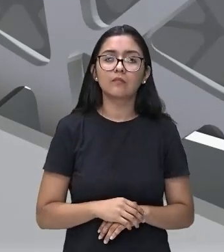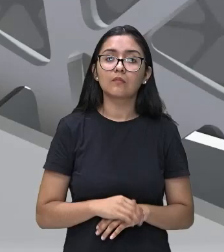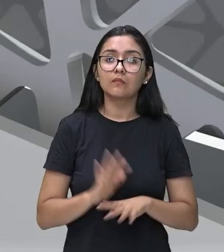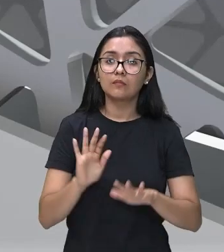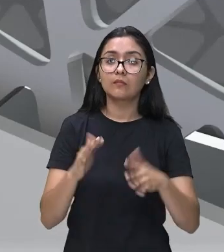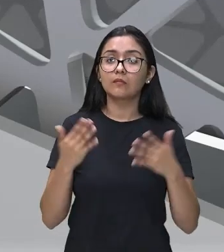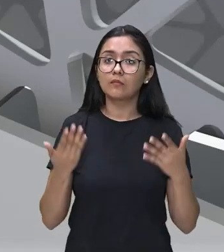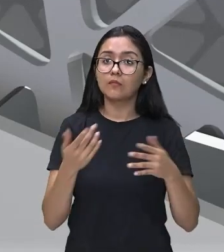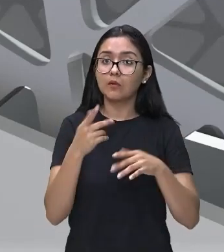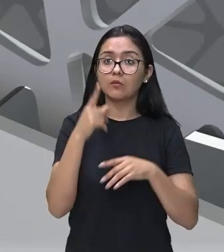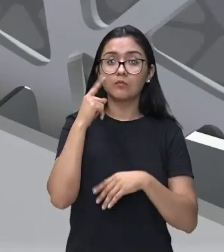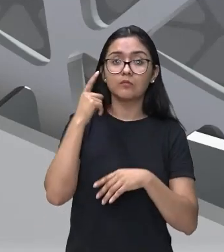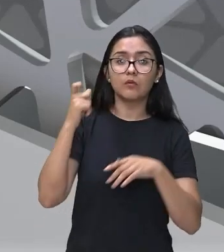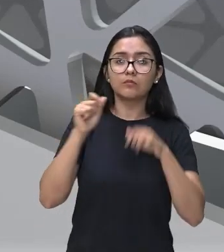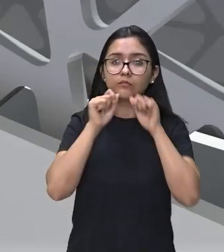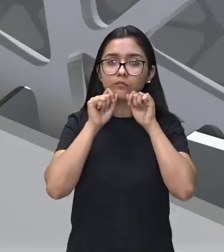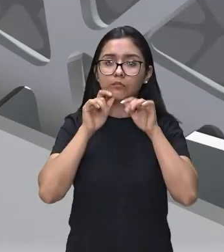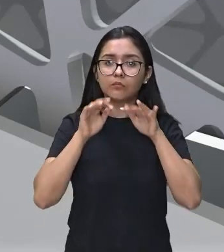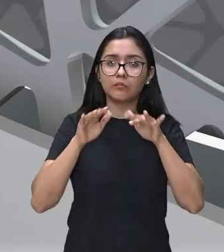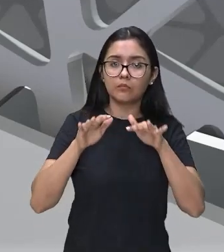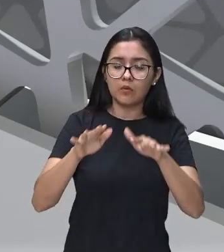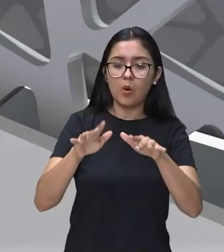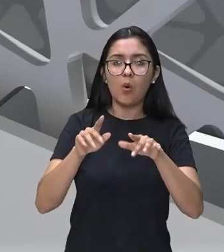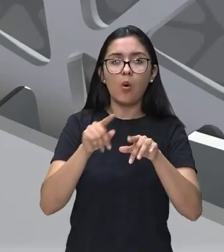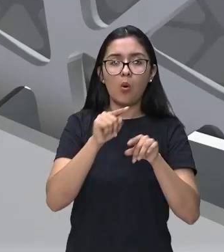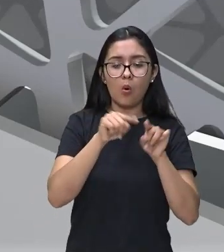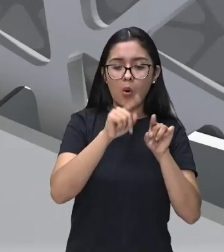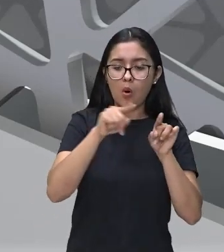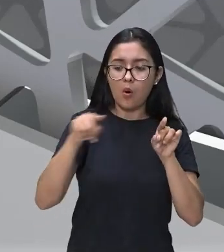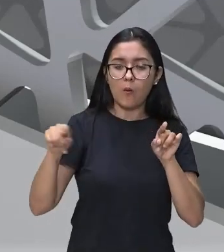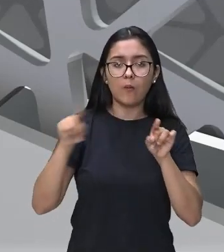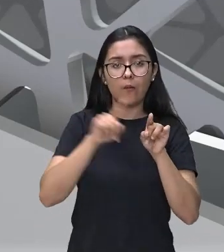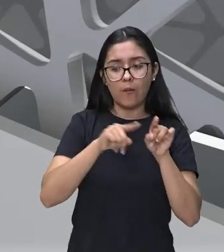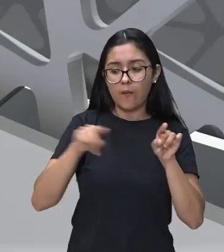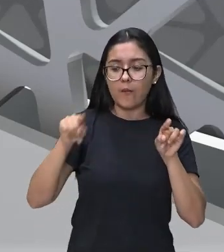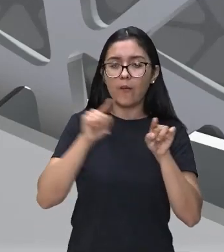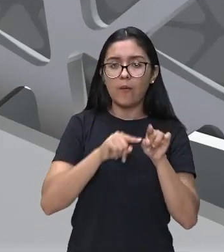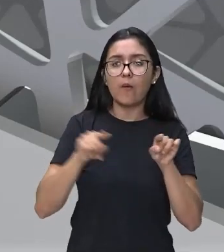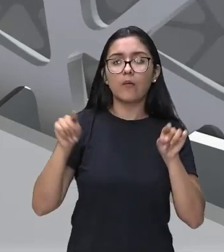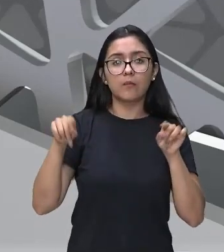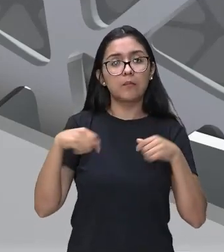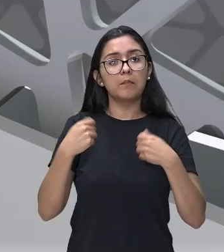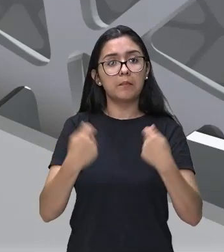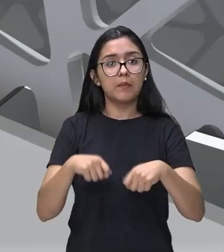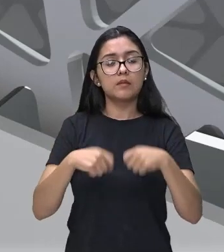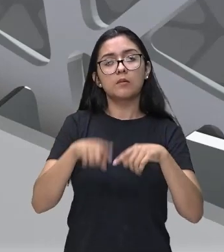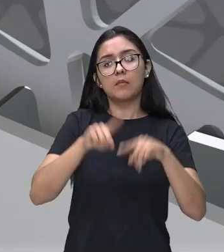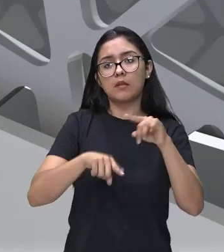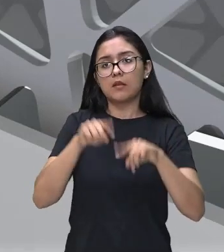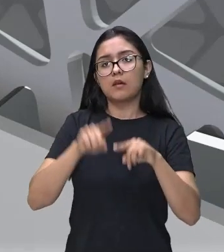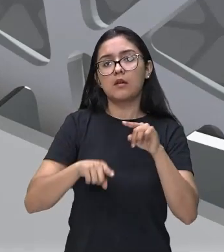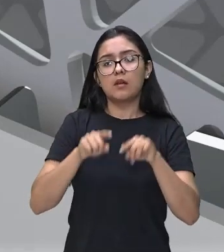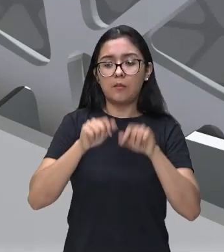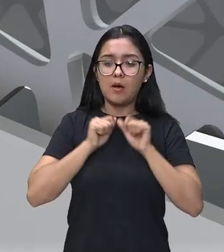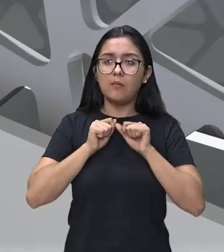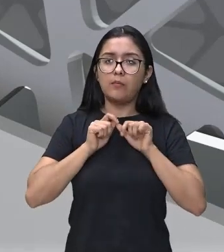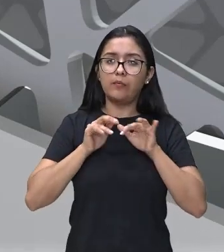Então, o som se propaga através de ondas mecânicas, como vocês viram. Então, ele precisa de um meio material para se